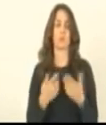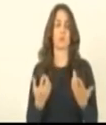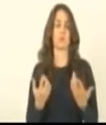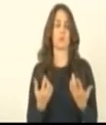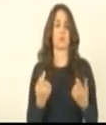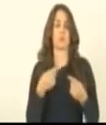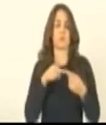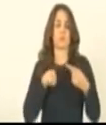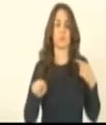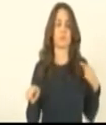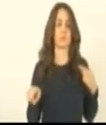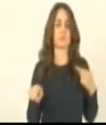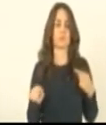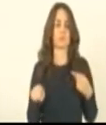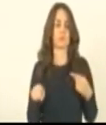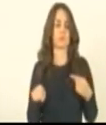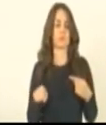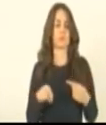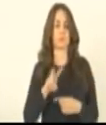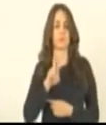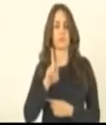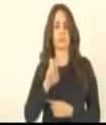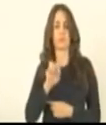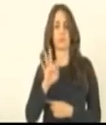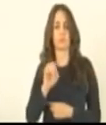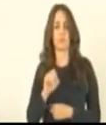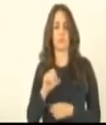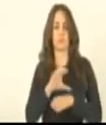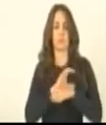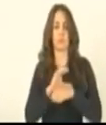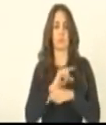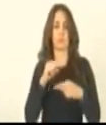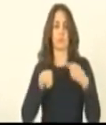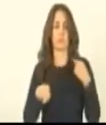inconstitucional. O veto é 100% inconstitucional.